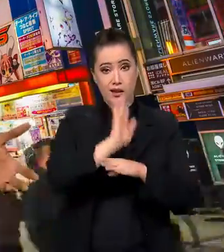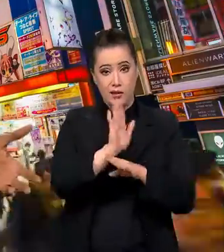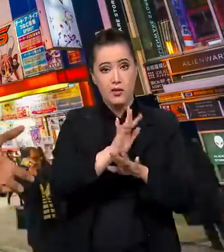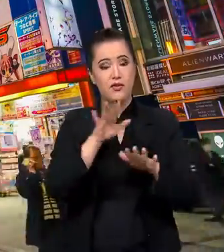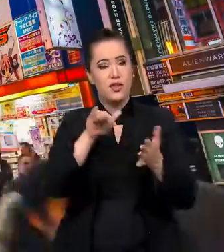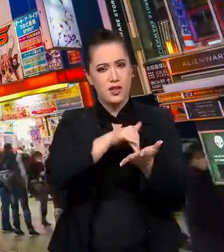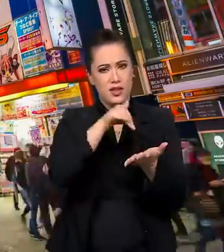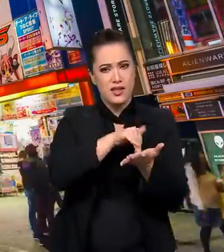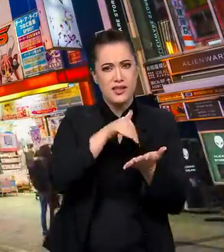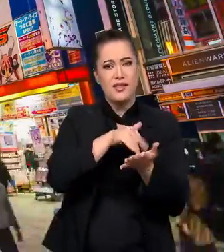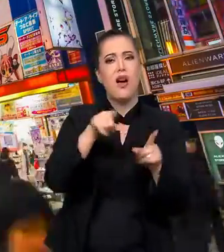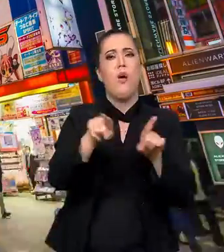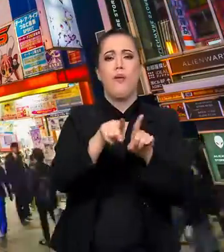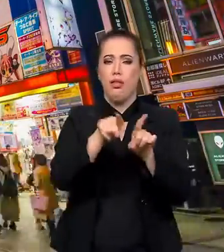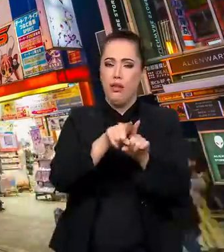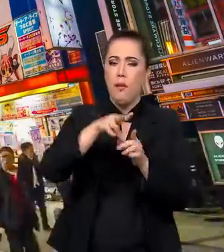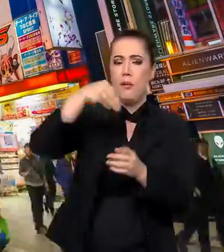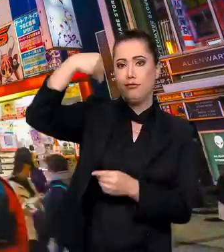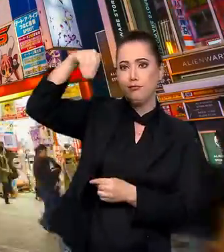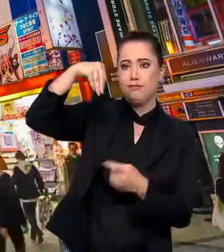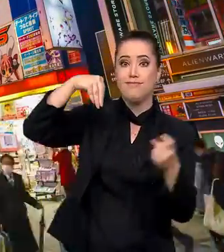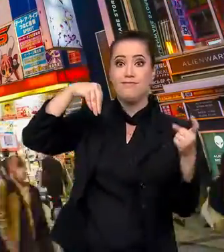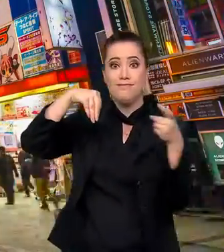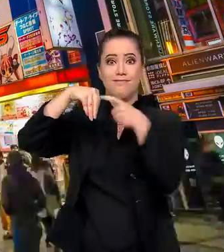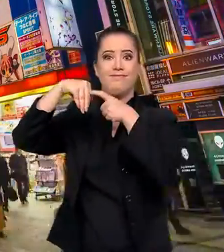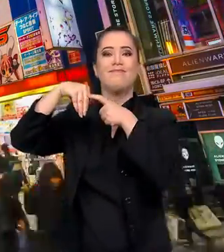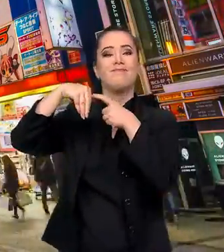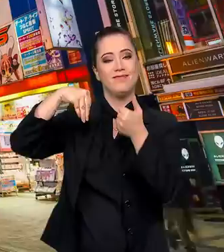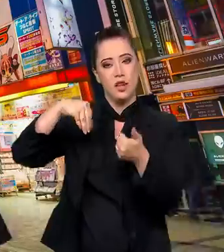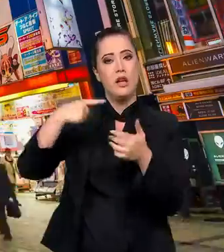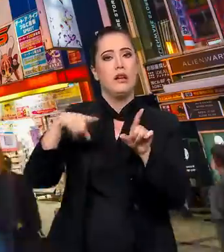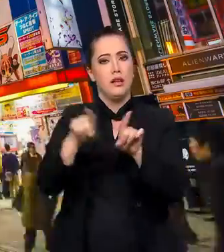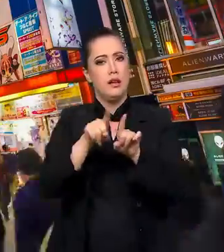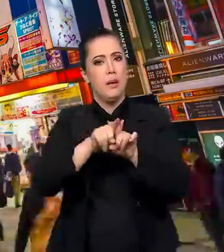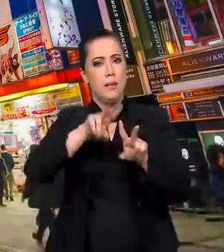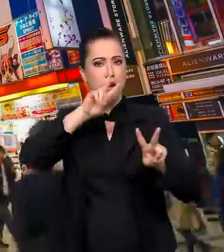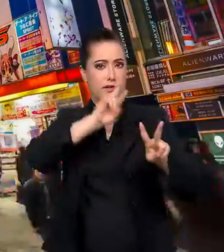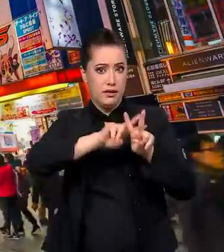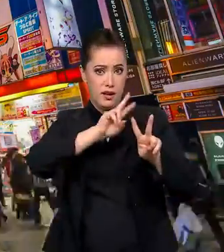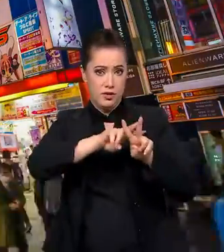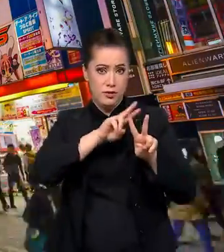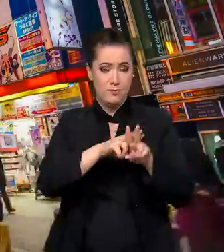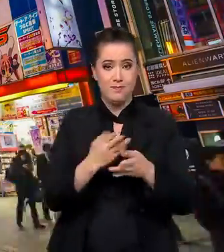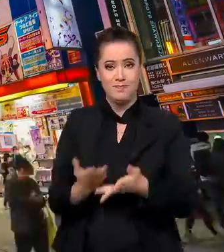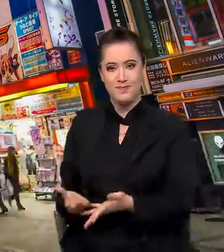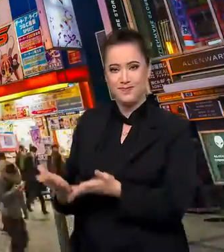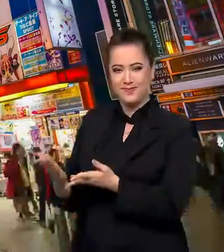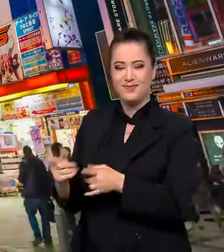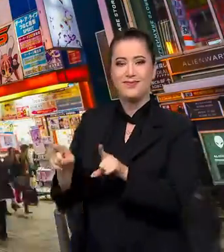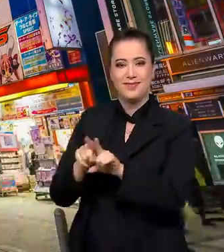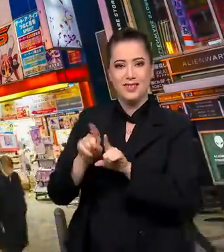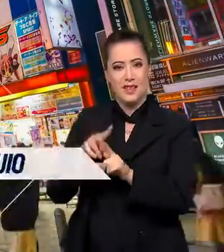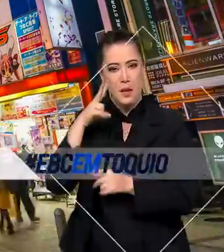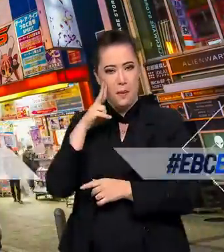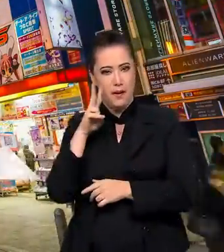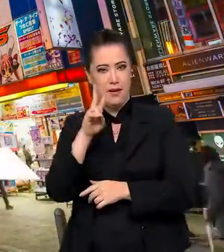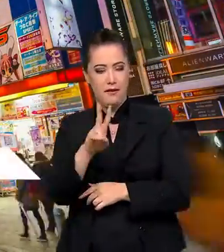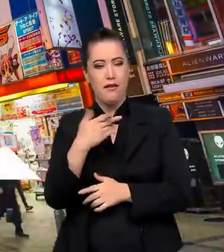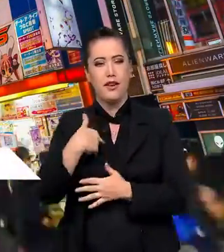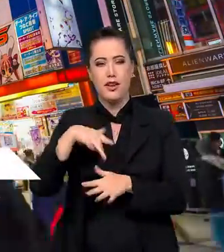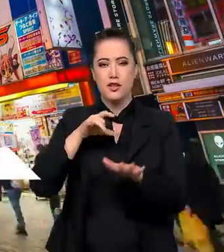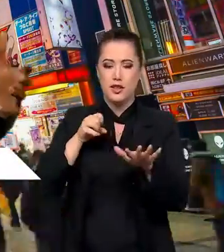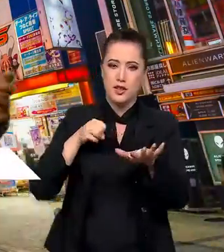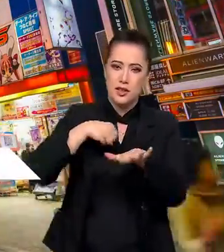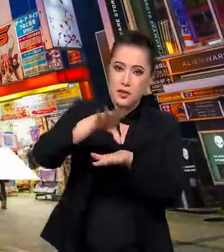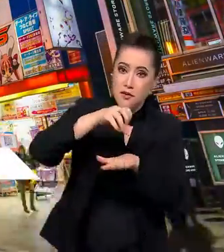se inscreve no canal e também ativa as notificações. Também vale seguir a hashtag EBC em Tóquio e dar um pulo pra